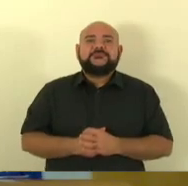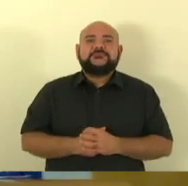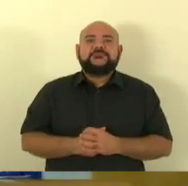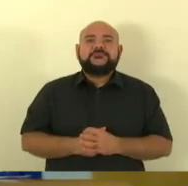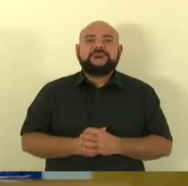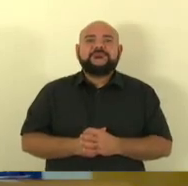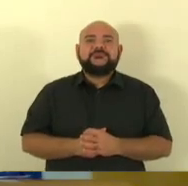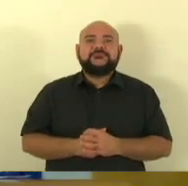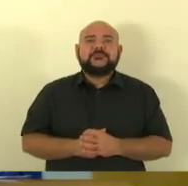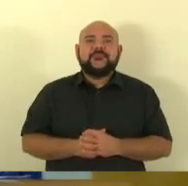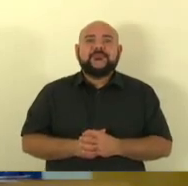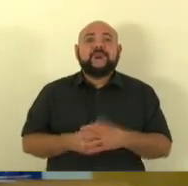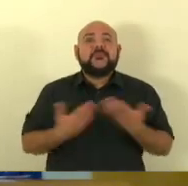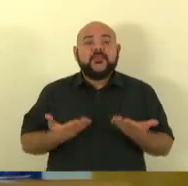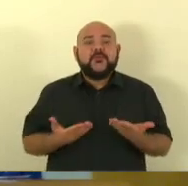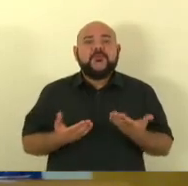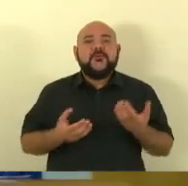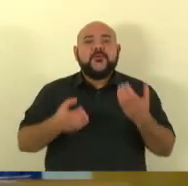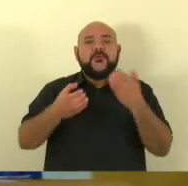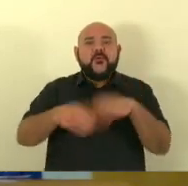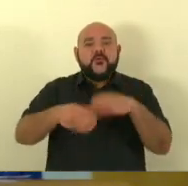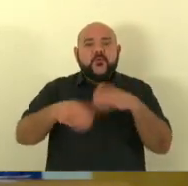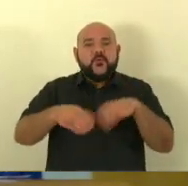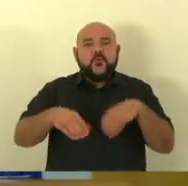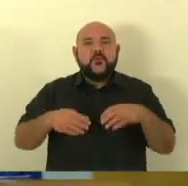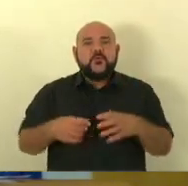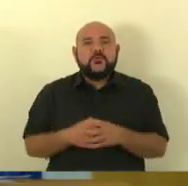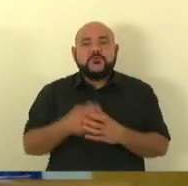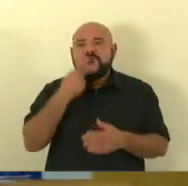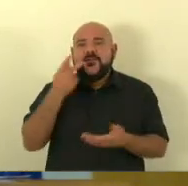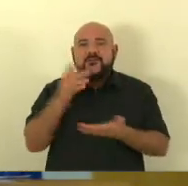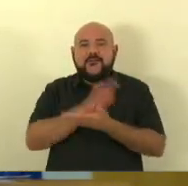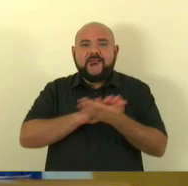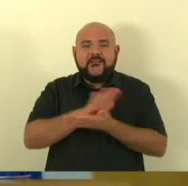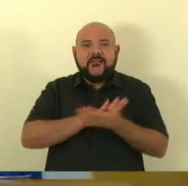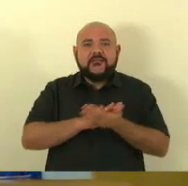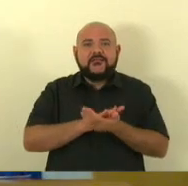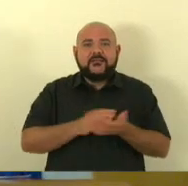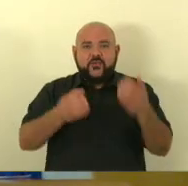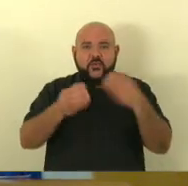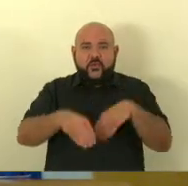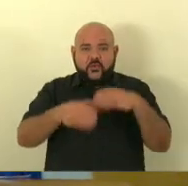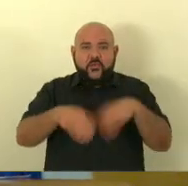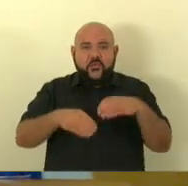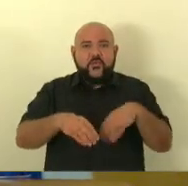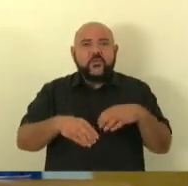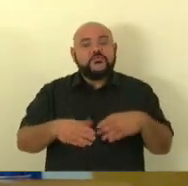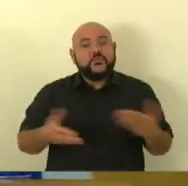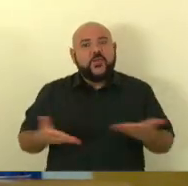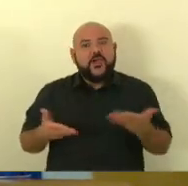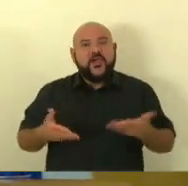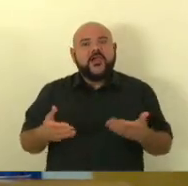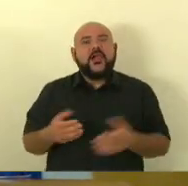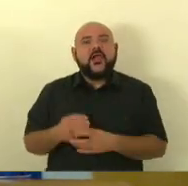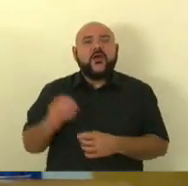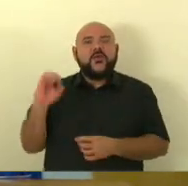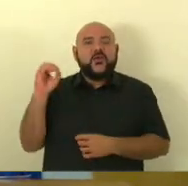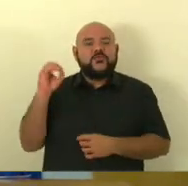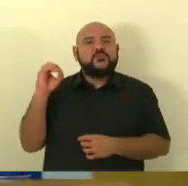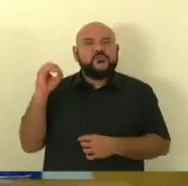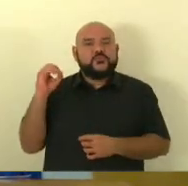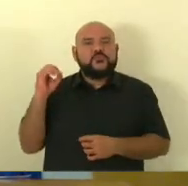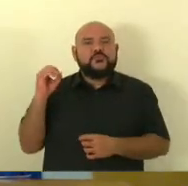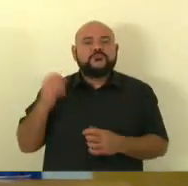o concurso que ninguém falou aqui o concurso vai vencer agora em outubro o